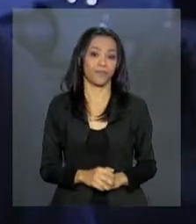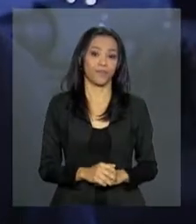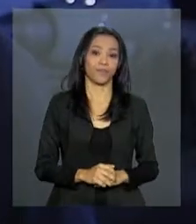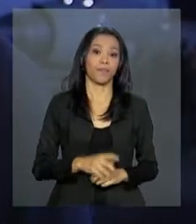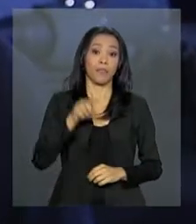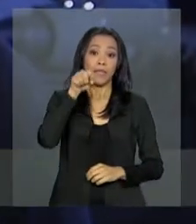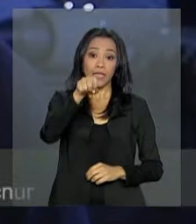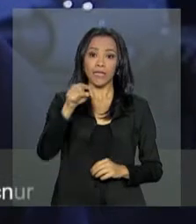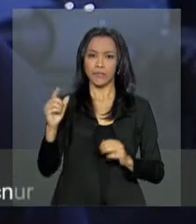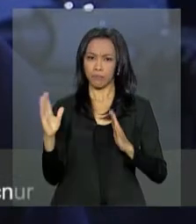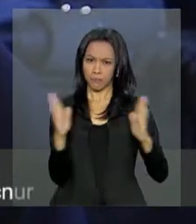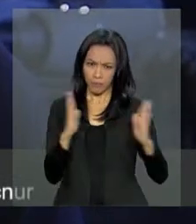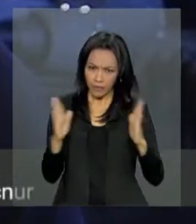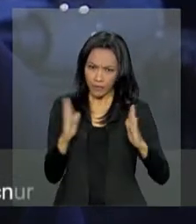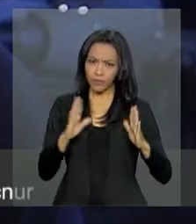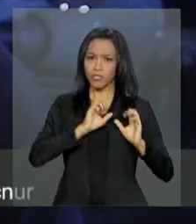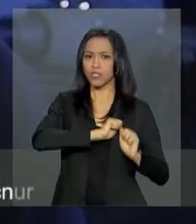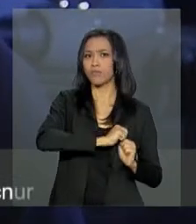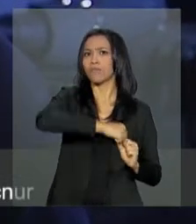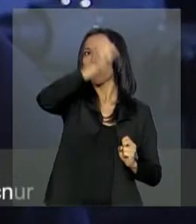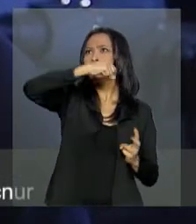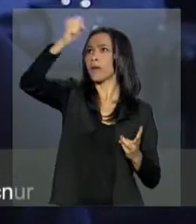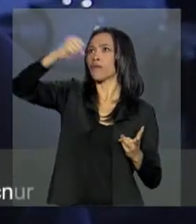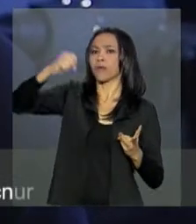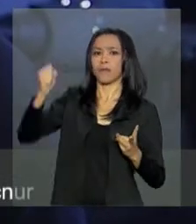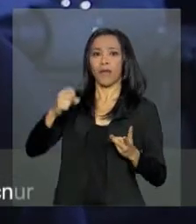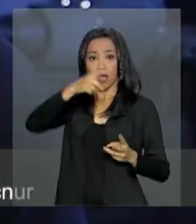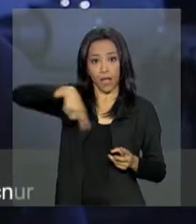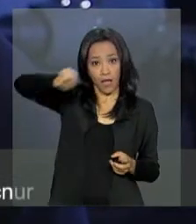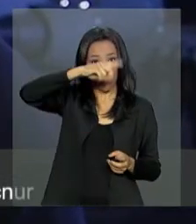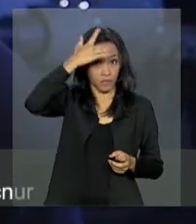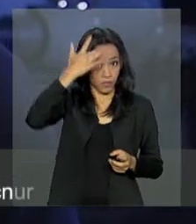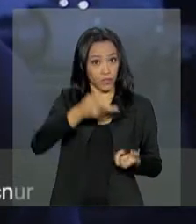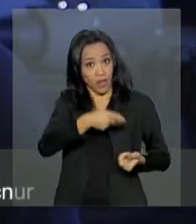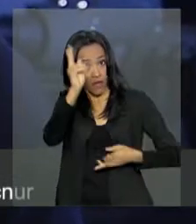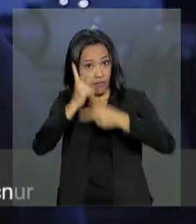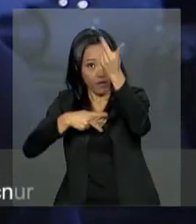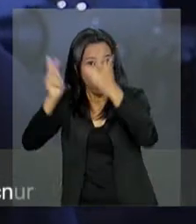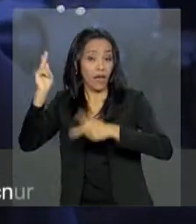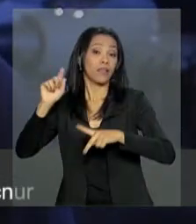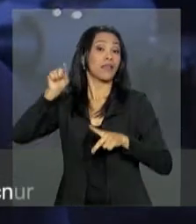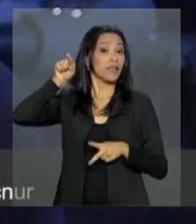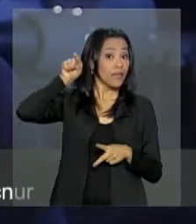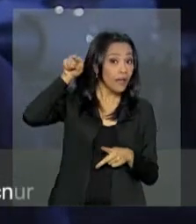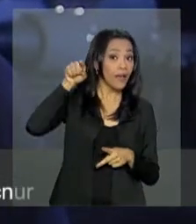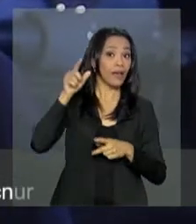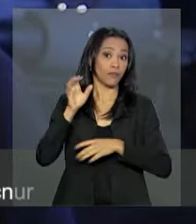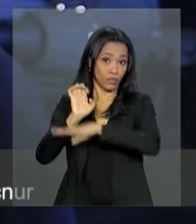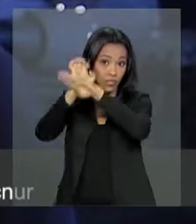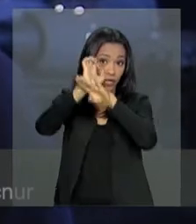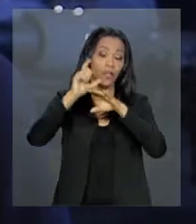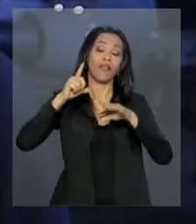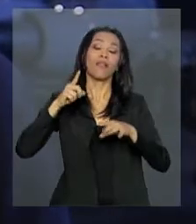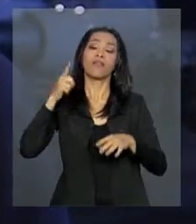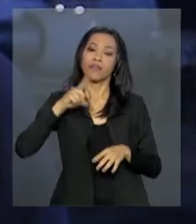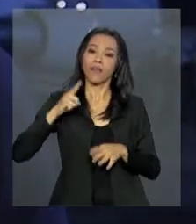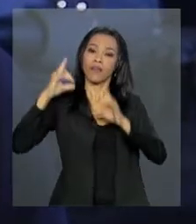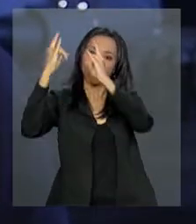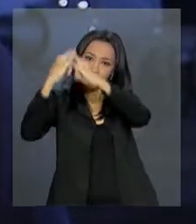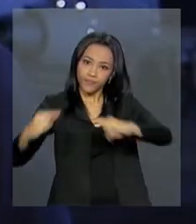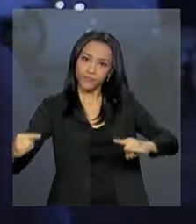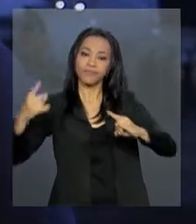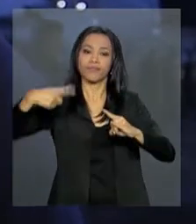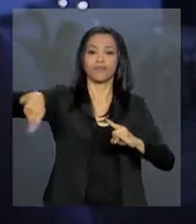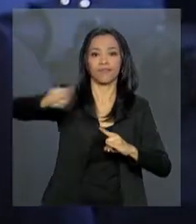esse processo de interiorização, as pessoas são realocadas para outras cidades e lá são recepcionadas em abrigos, tanto da sociedade